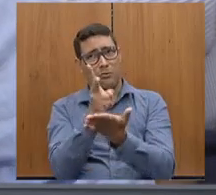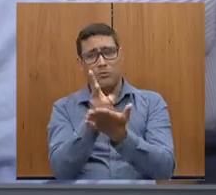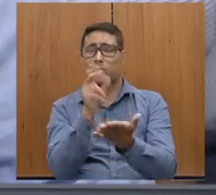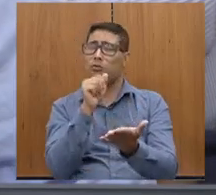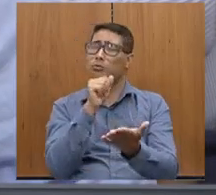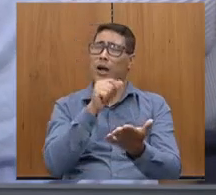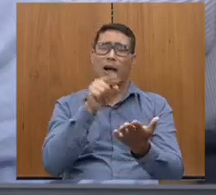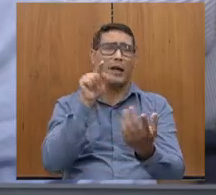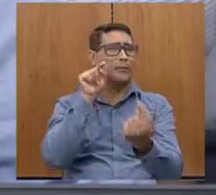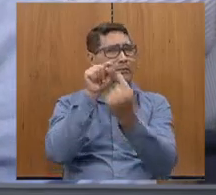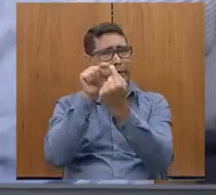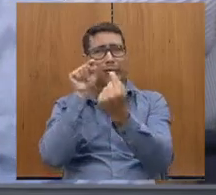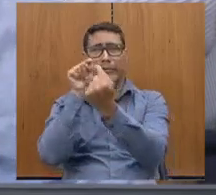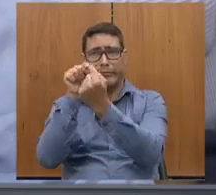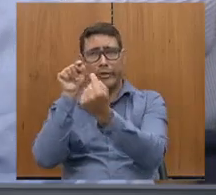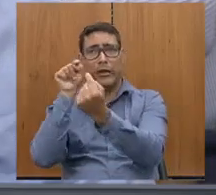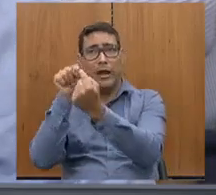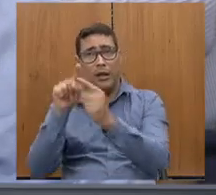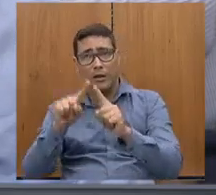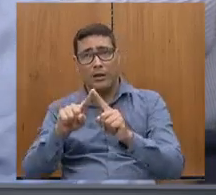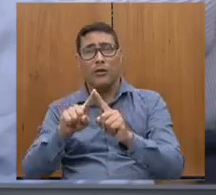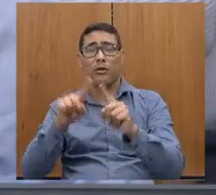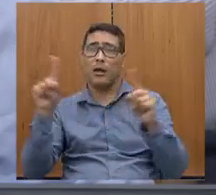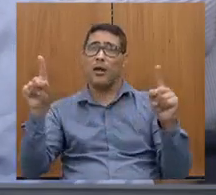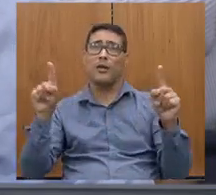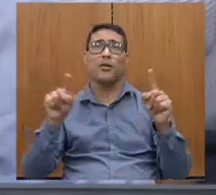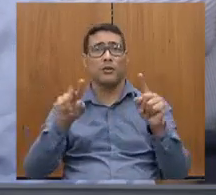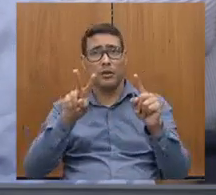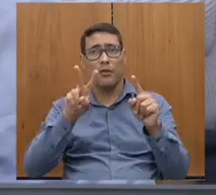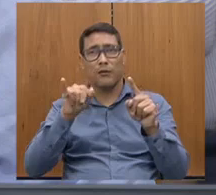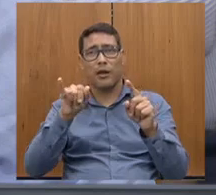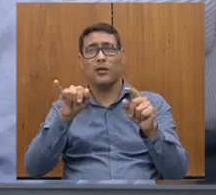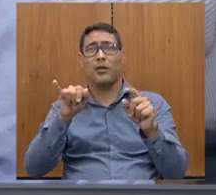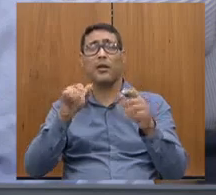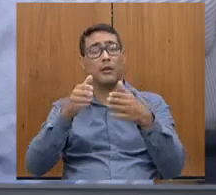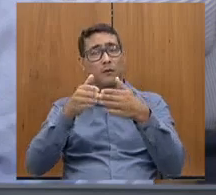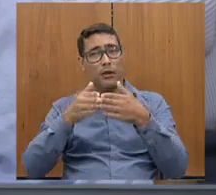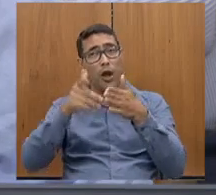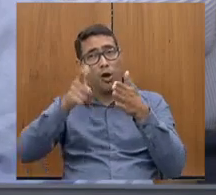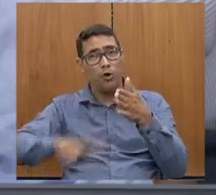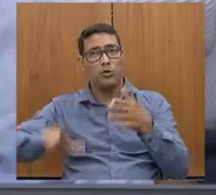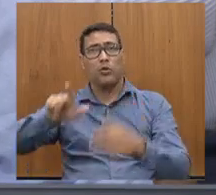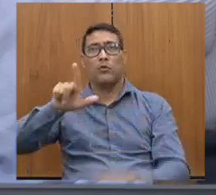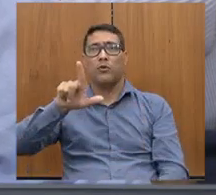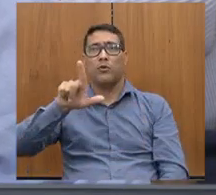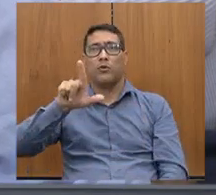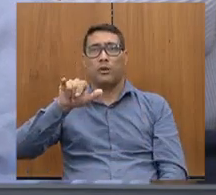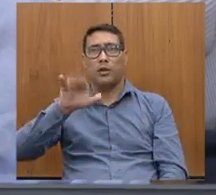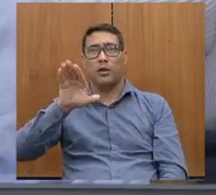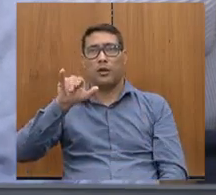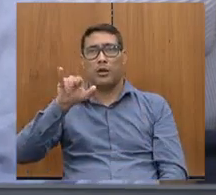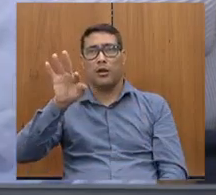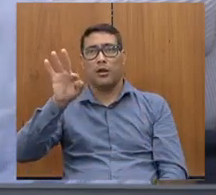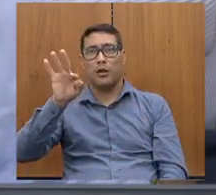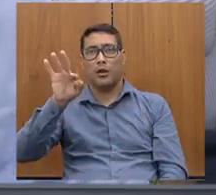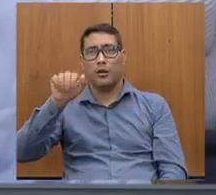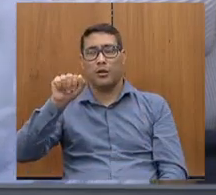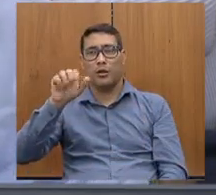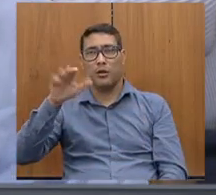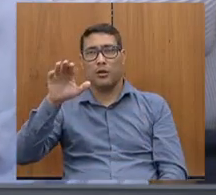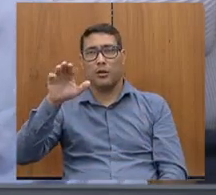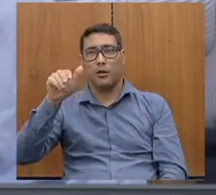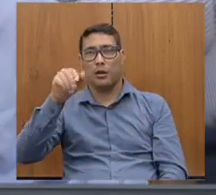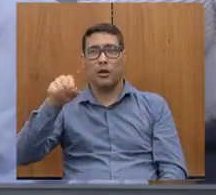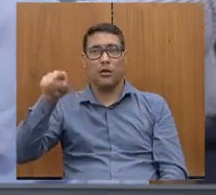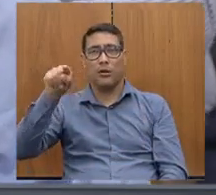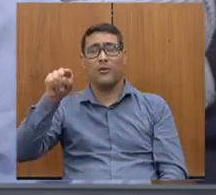em que, se for o caso, vai ter que relicitar aquele processo, porque a gente não tem uma notícia boa que vem